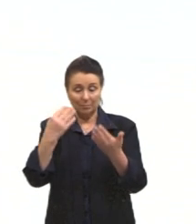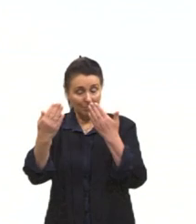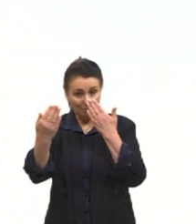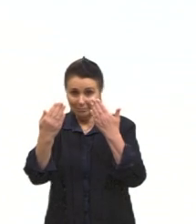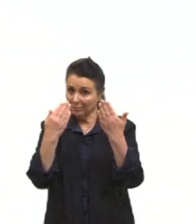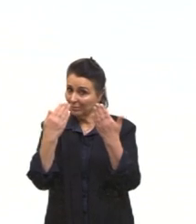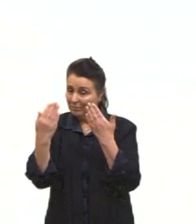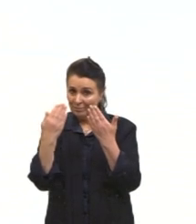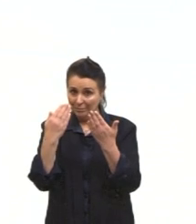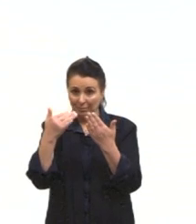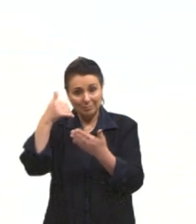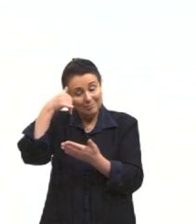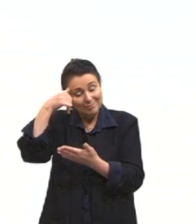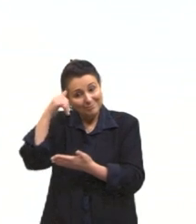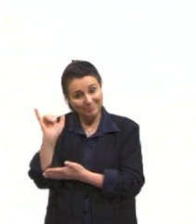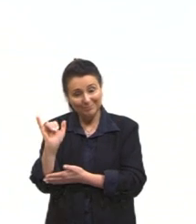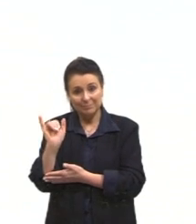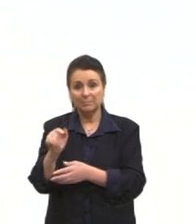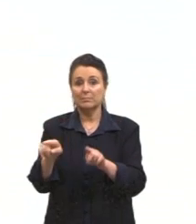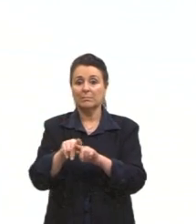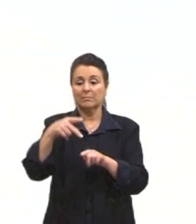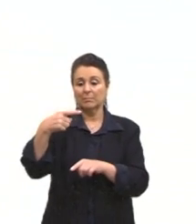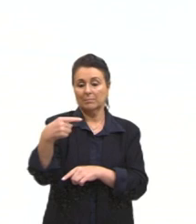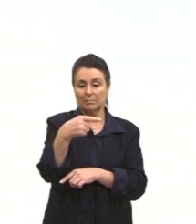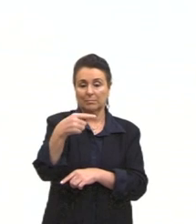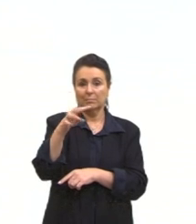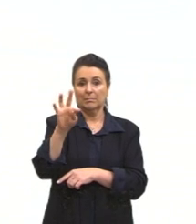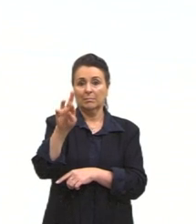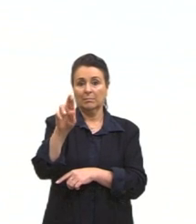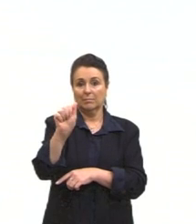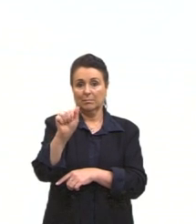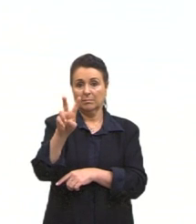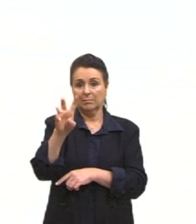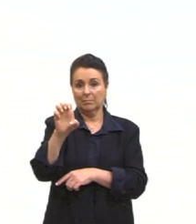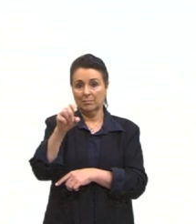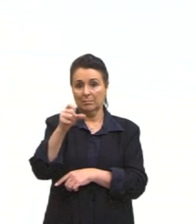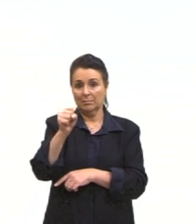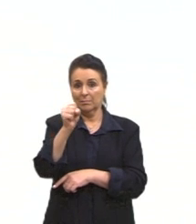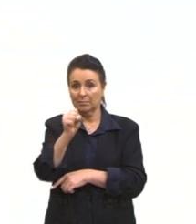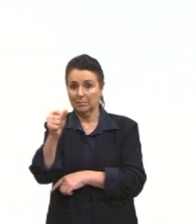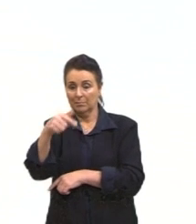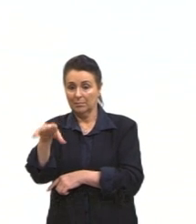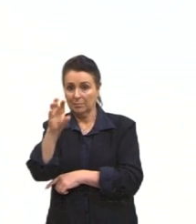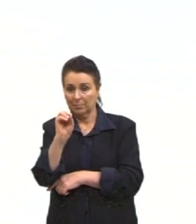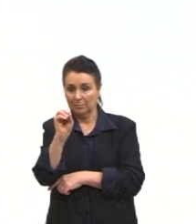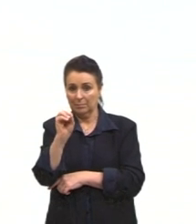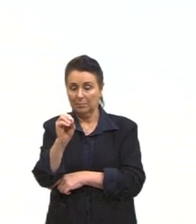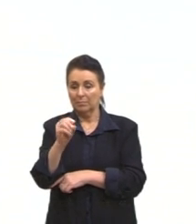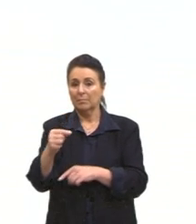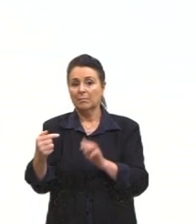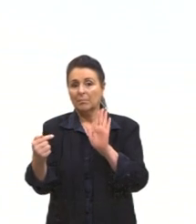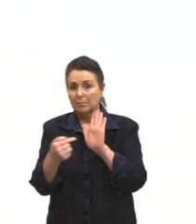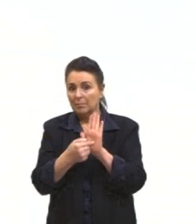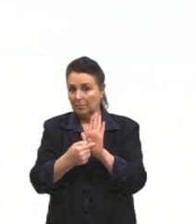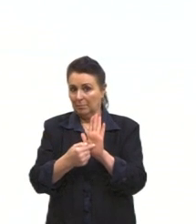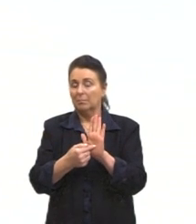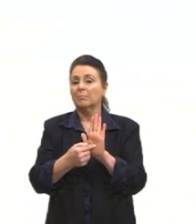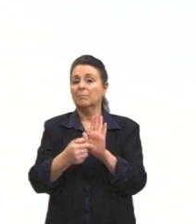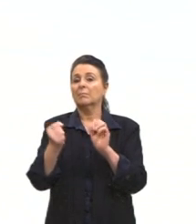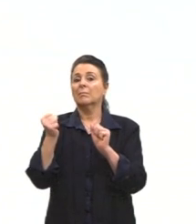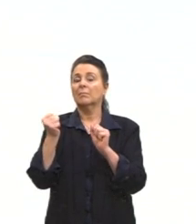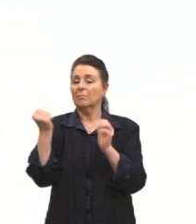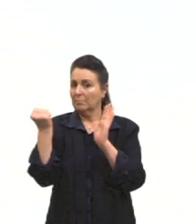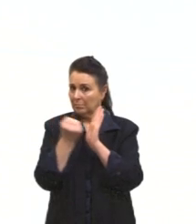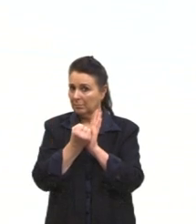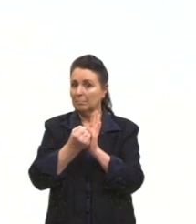Depois, travessão. O travessão é usado quando há diálogos. Marca comum no texto narrativo. E aqui a gente tem até